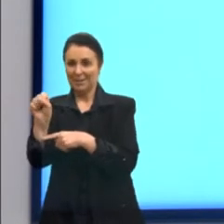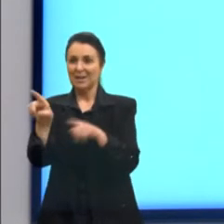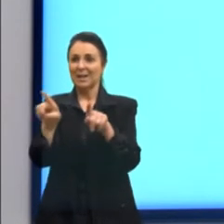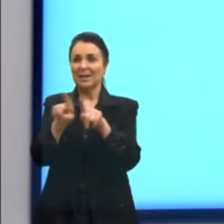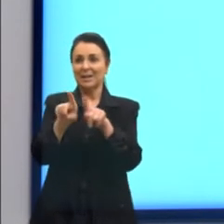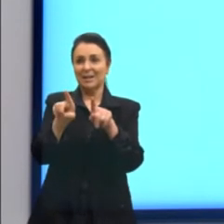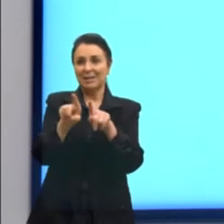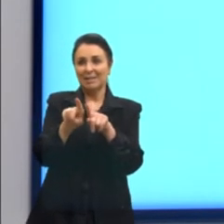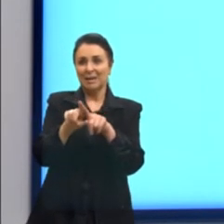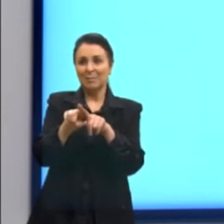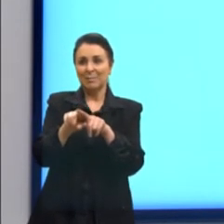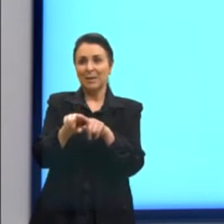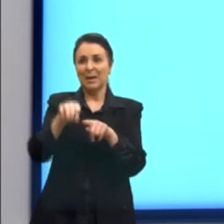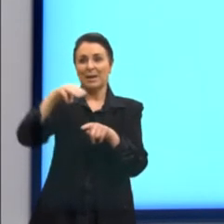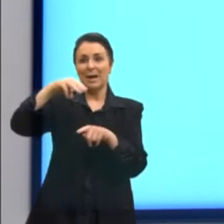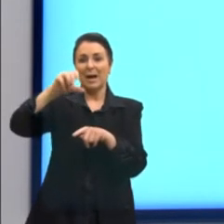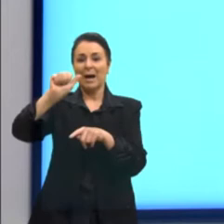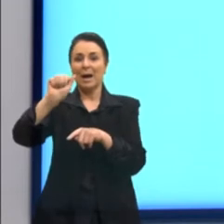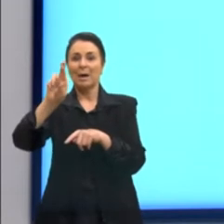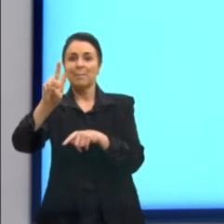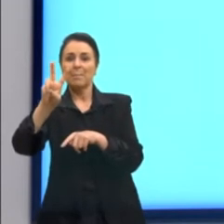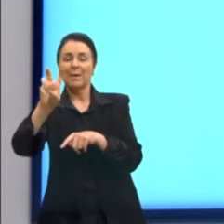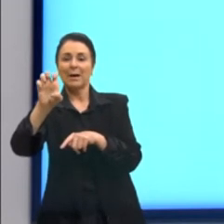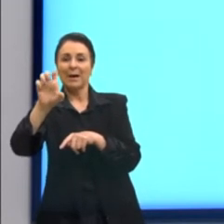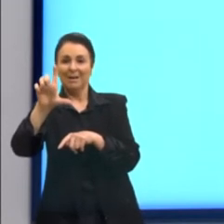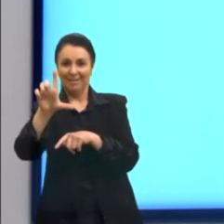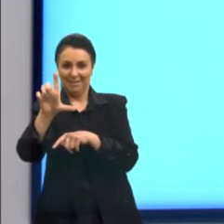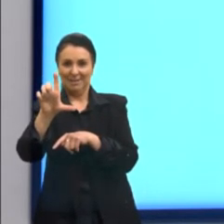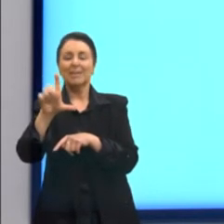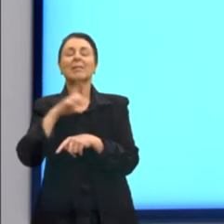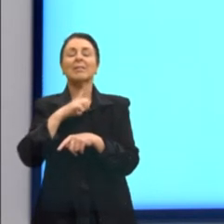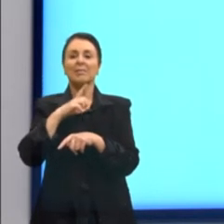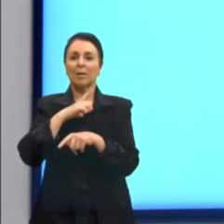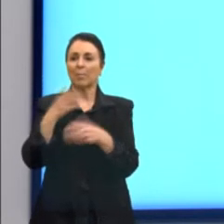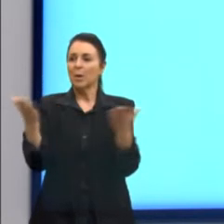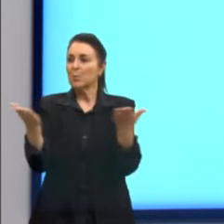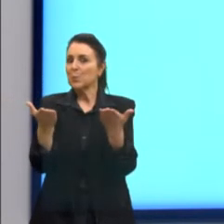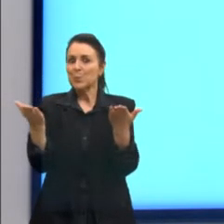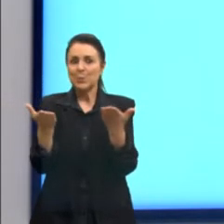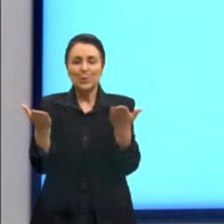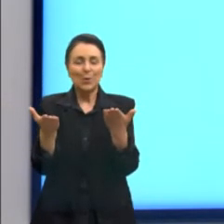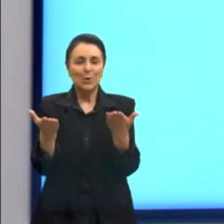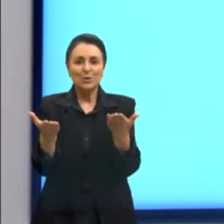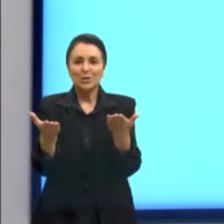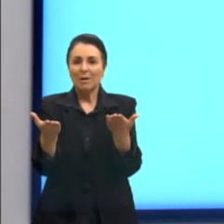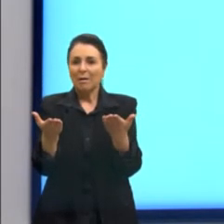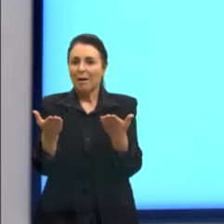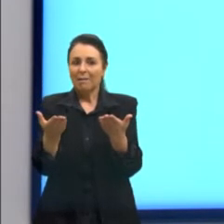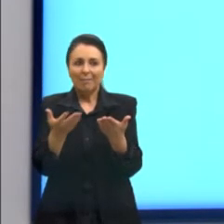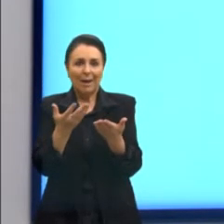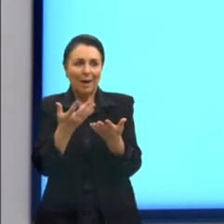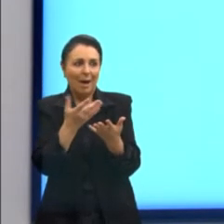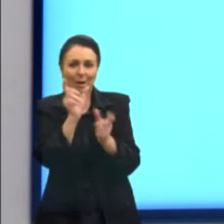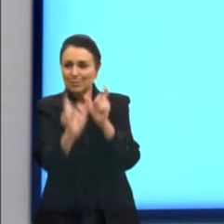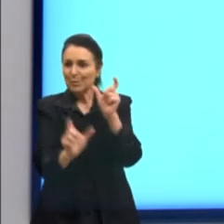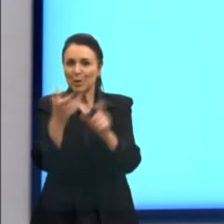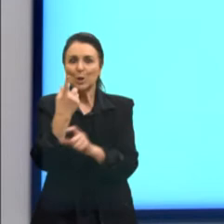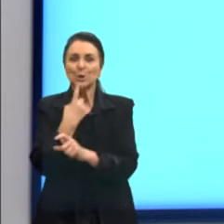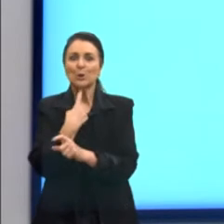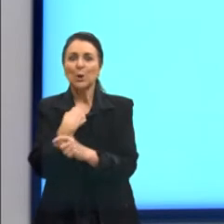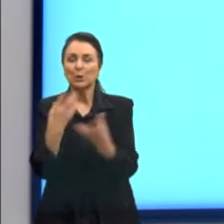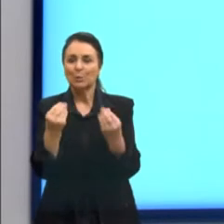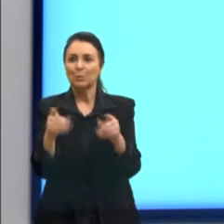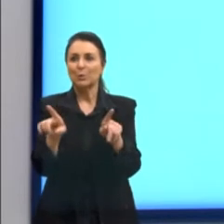Marvel, que está aí extremamente popularizada. E a do Harry Potter, que também